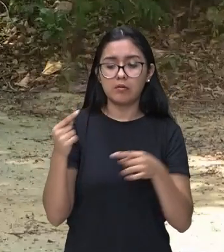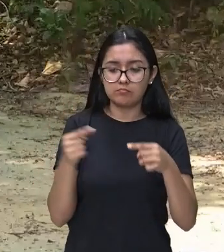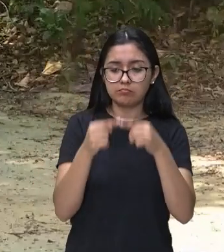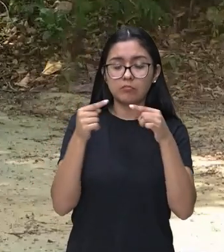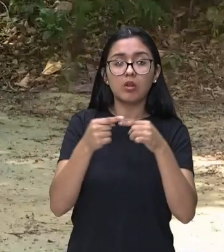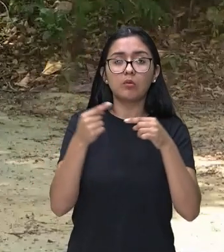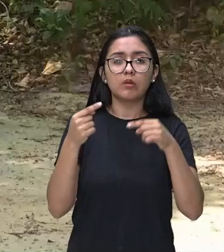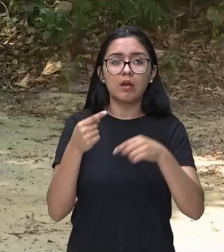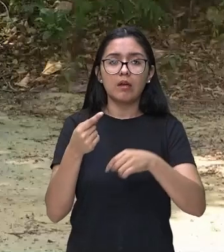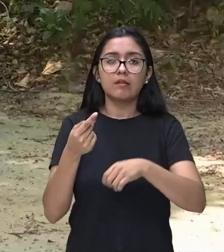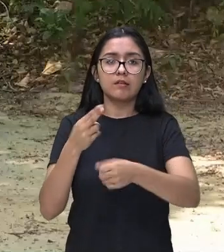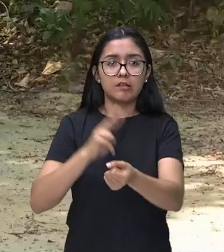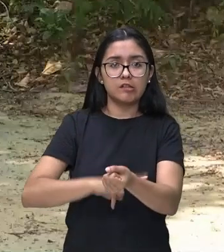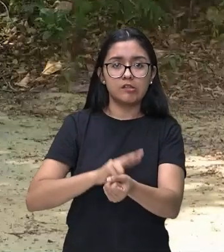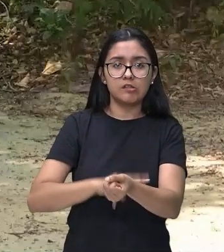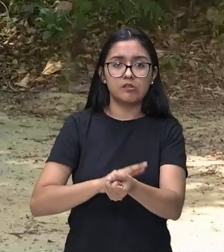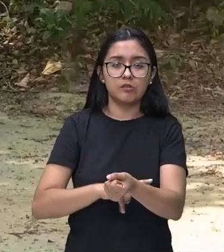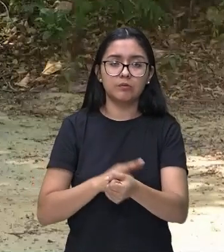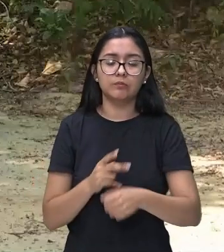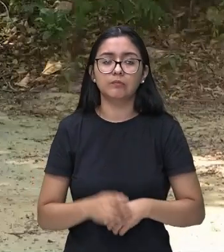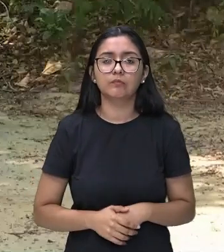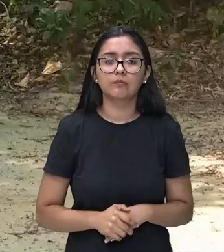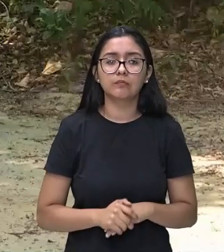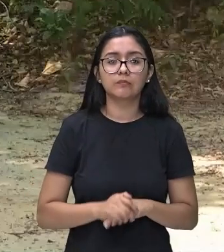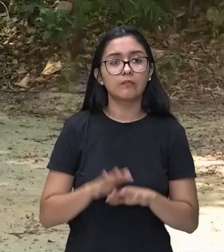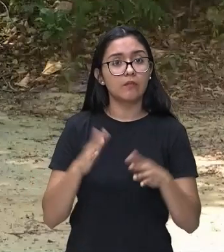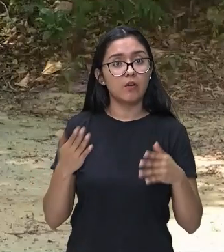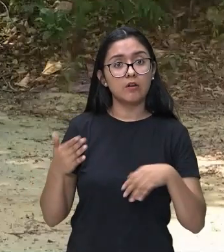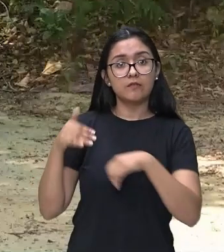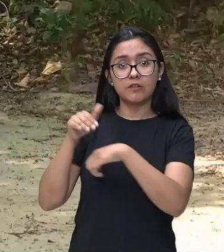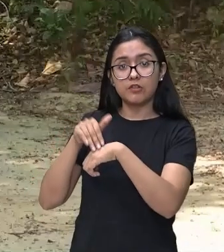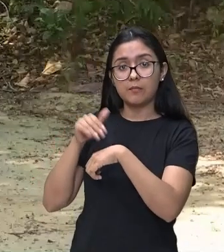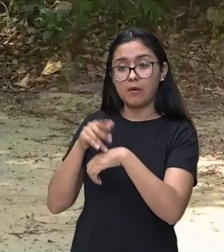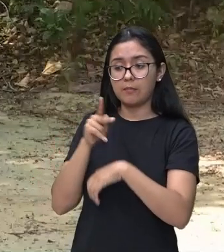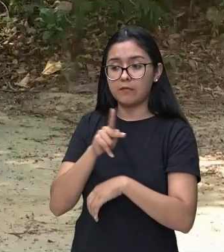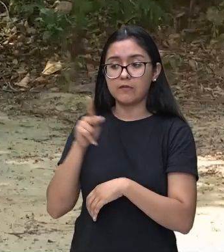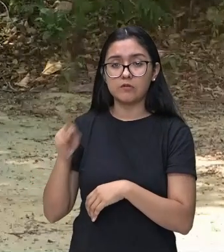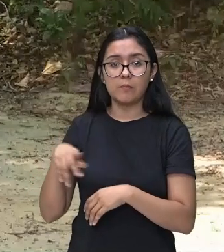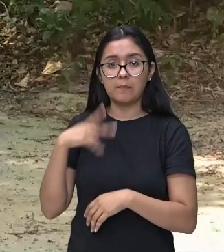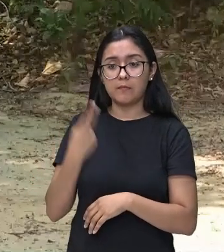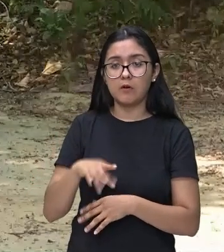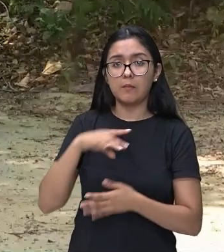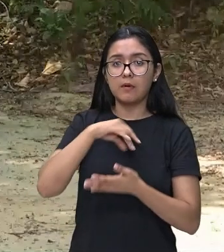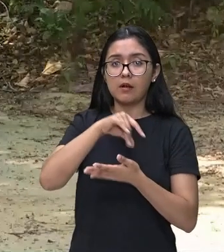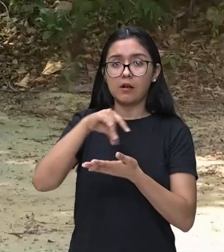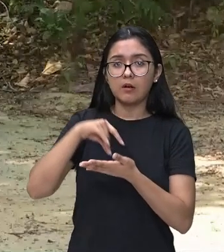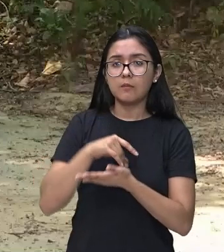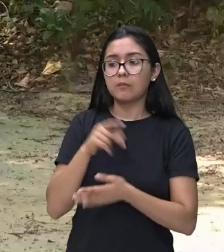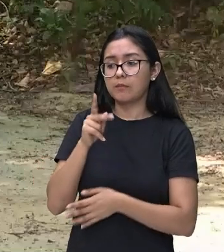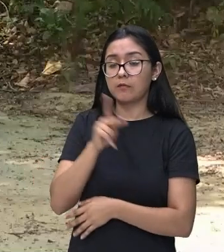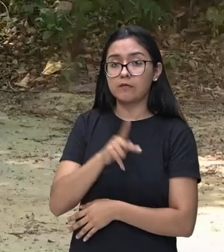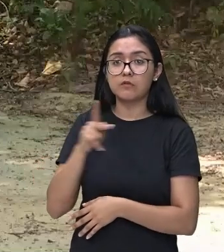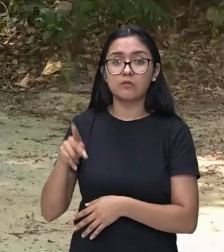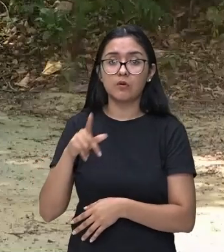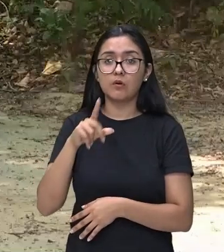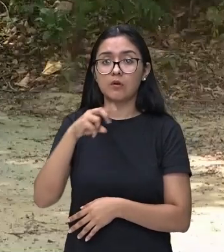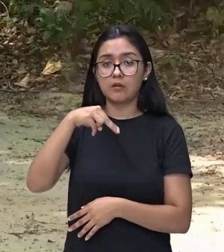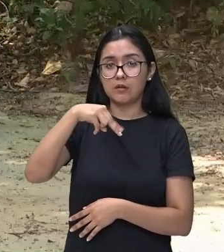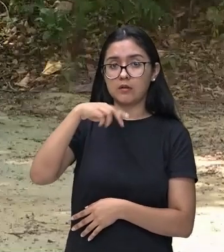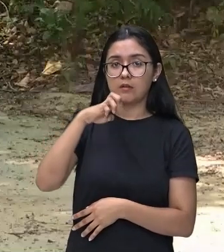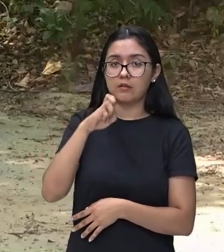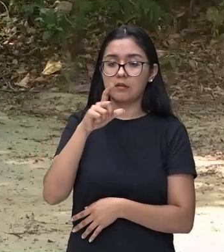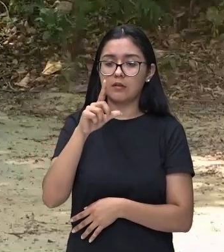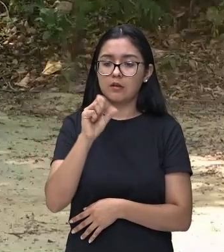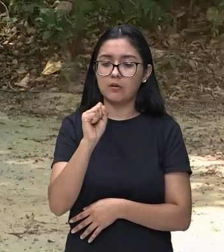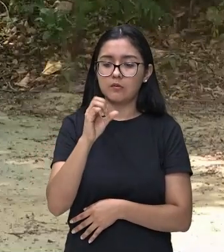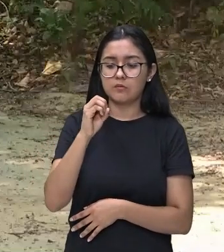música. A gente vai agora chamar um professor aqui do Centro de Mídias, o professor Nelson, que é professor de Física. E ele